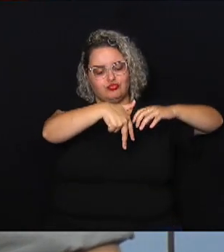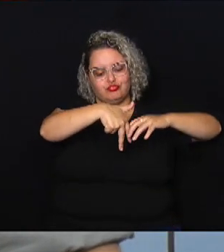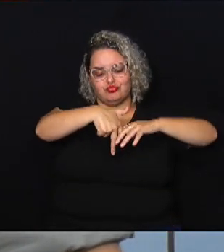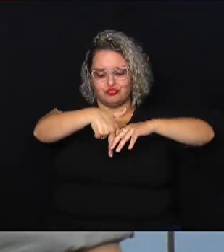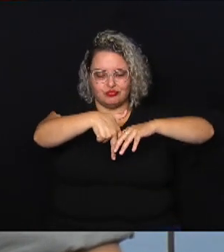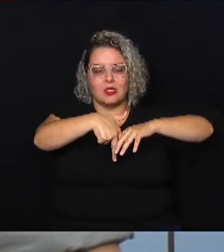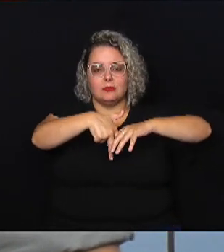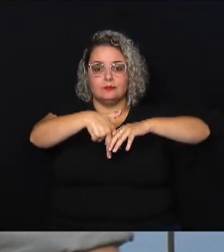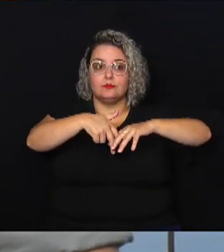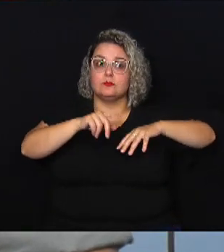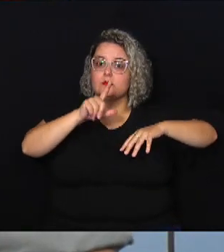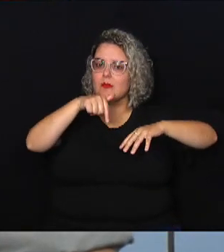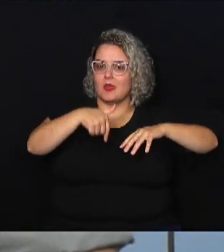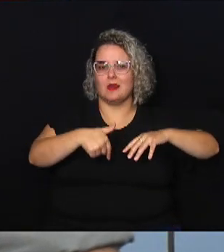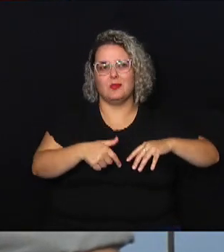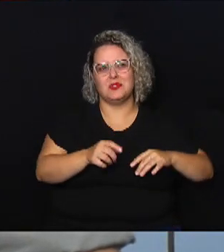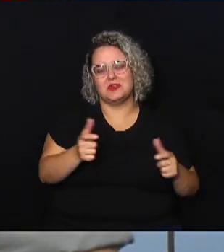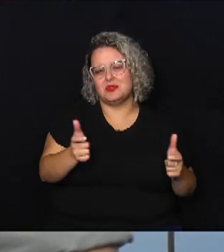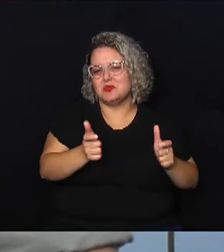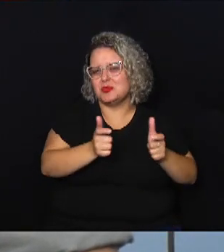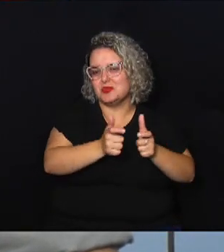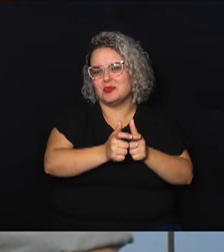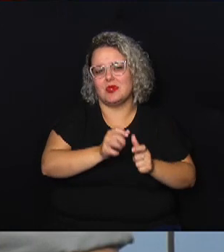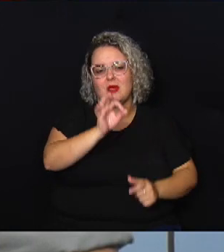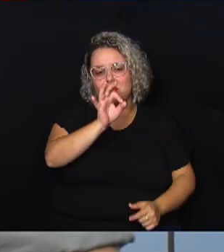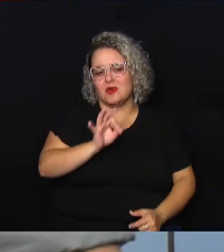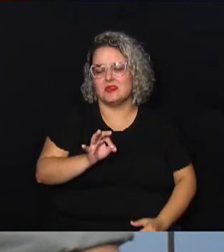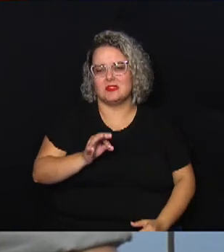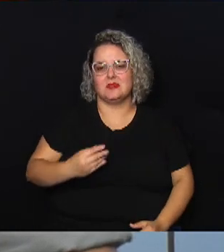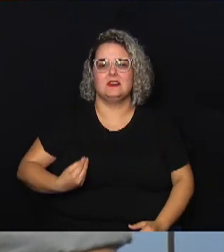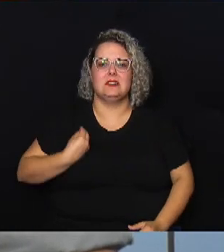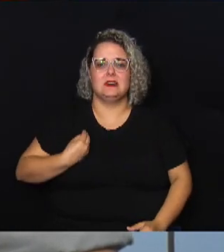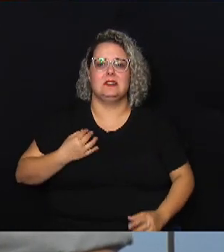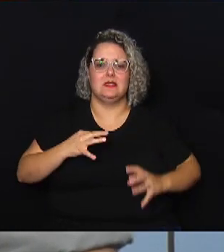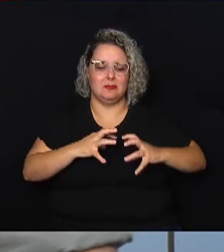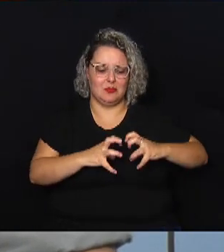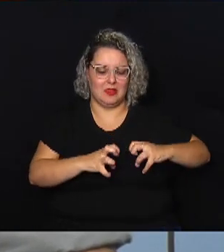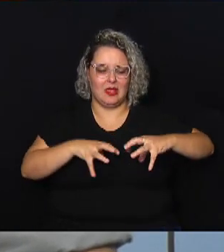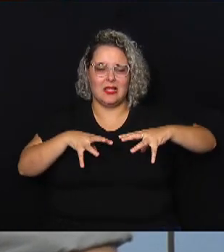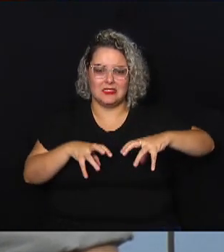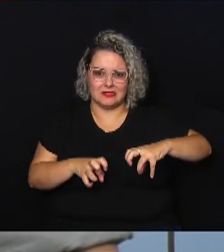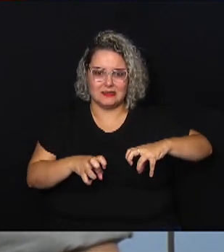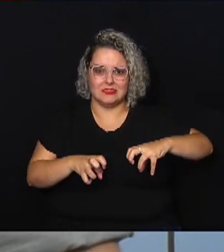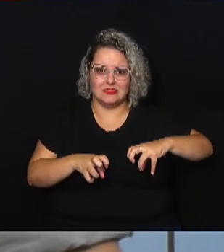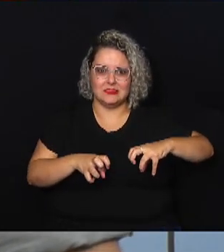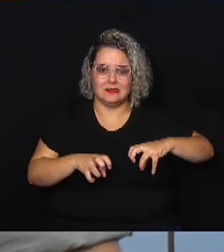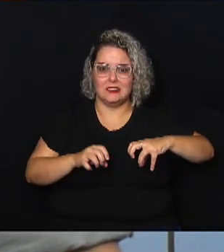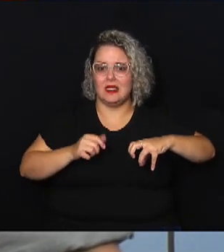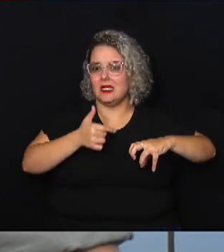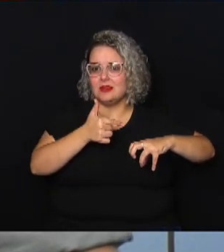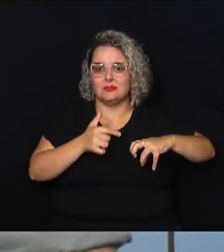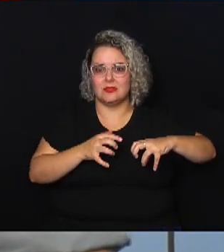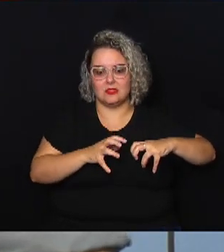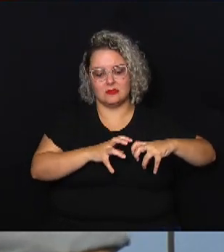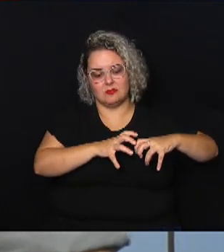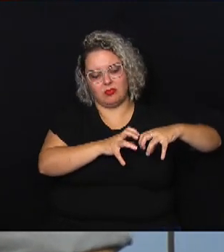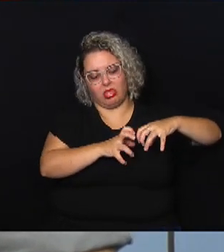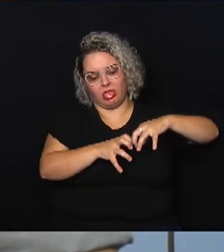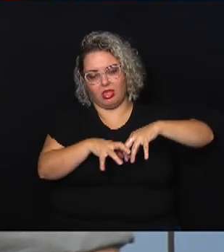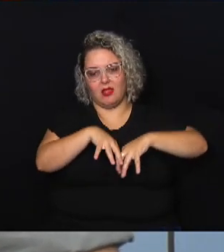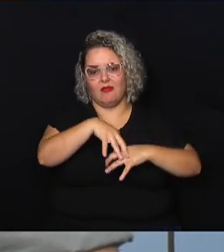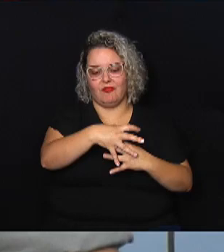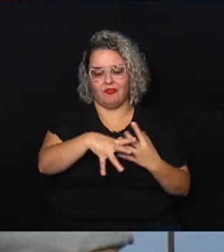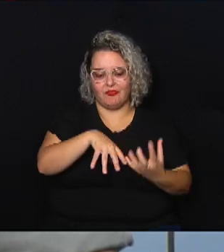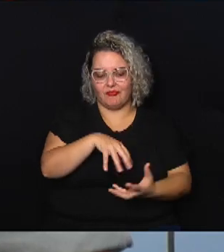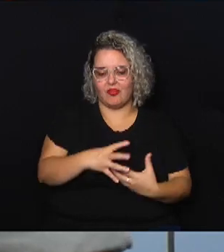depois, é muito baixa a possibilidade, porque como é massa, é barro, ela normalmente não cria esses bolsões, então a vítima acaba sendo